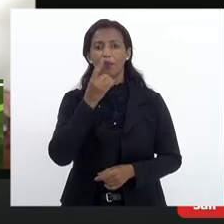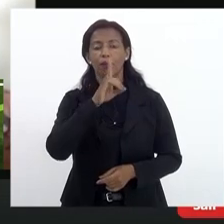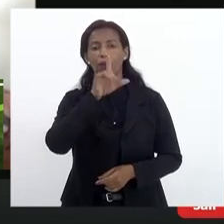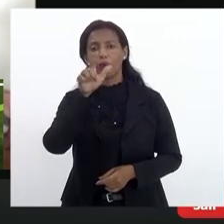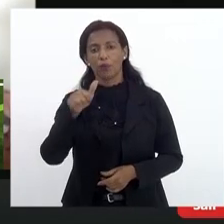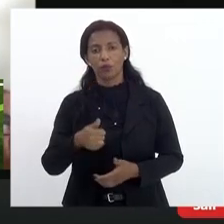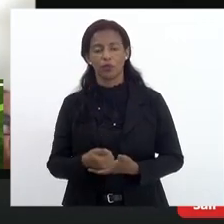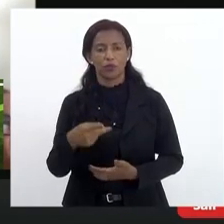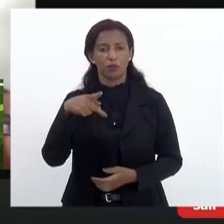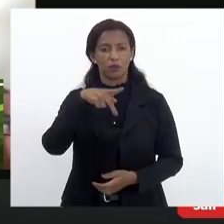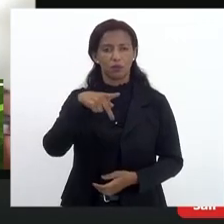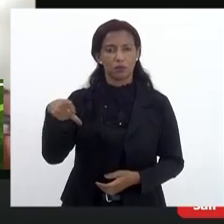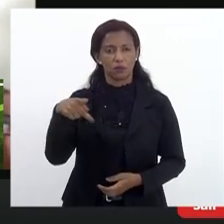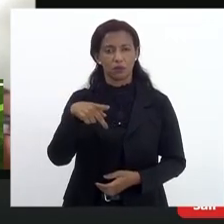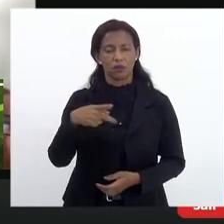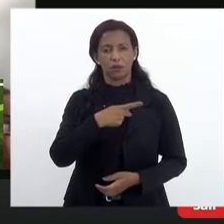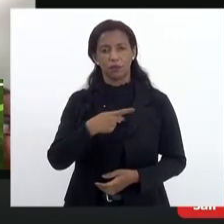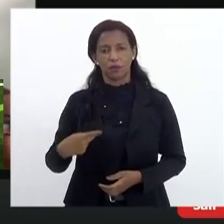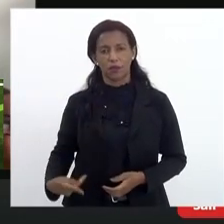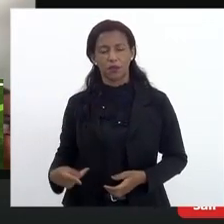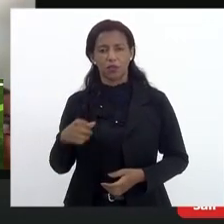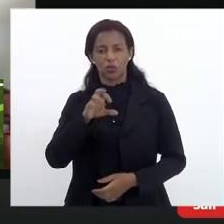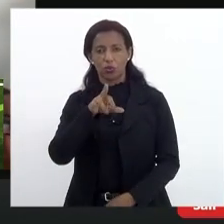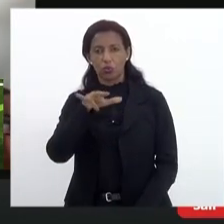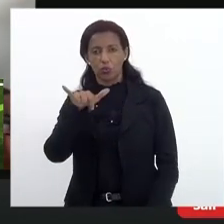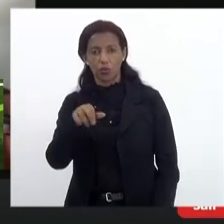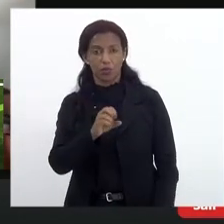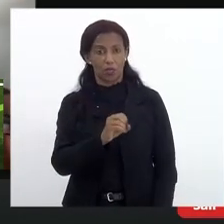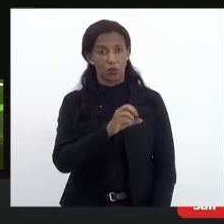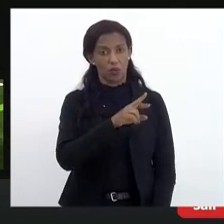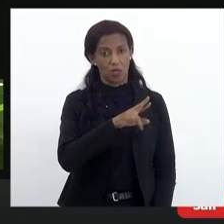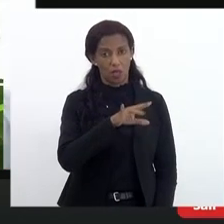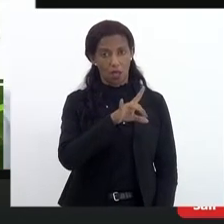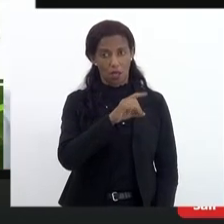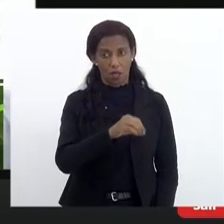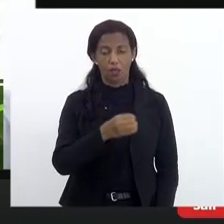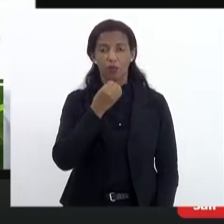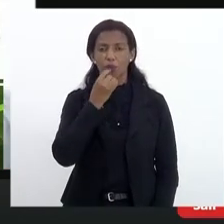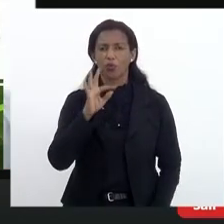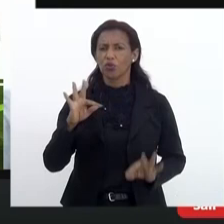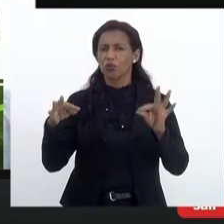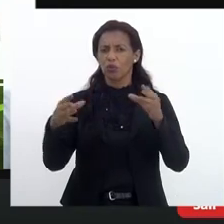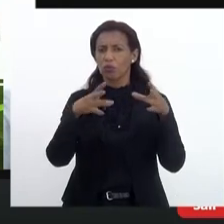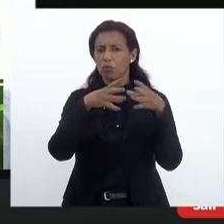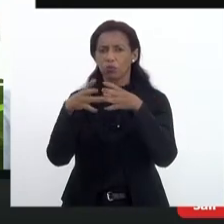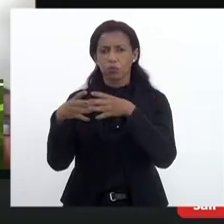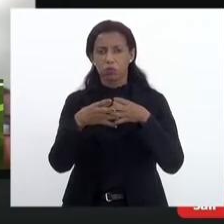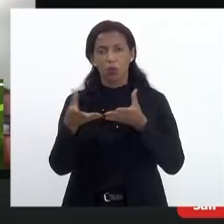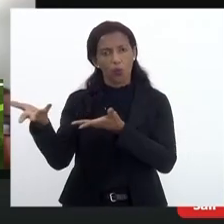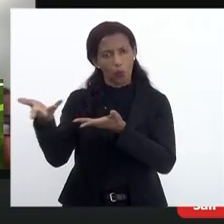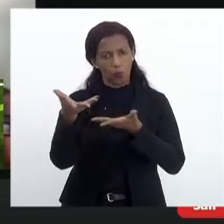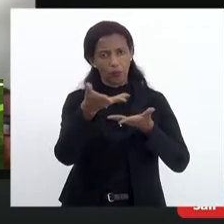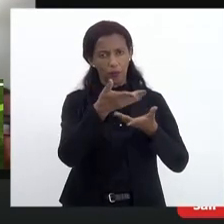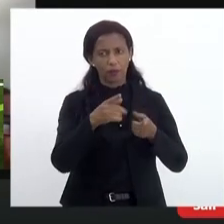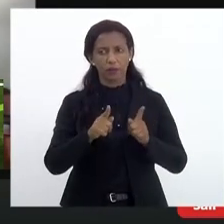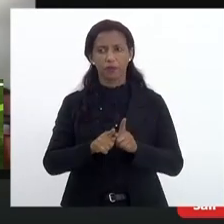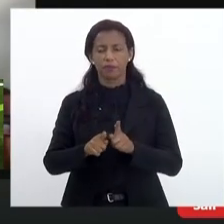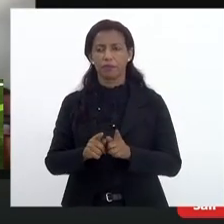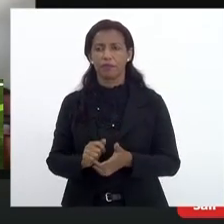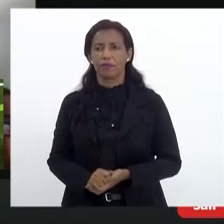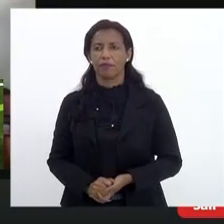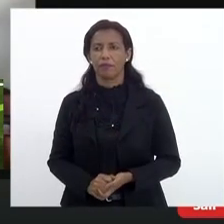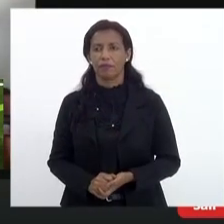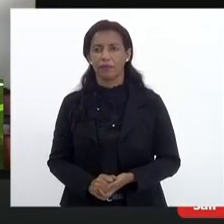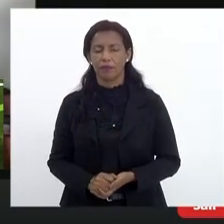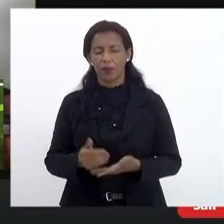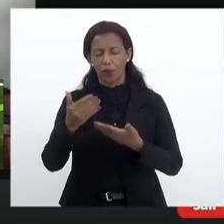ao professor e presidente do Conselho Estadual de Educação de Cartonacci, bom dia aos demais conselheiros e convidados, grato